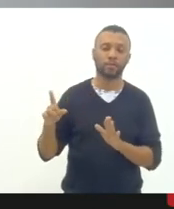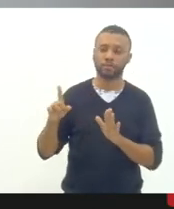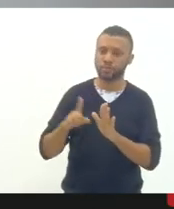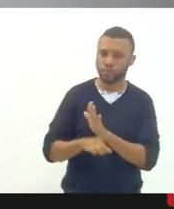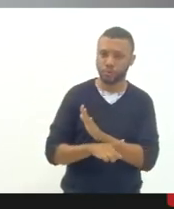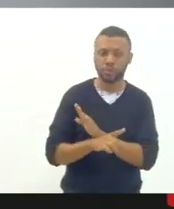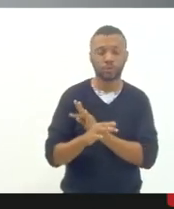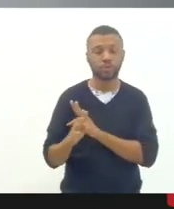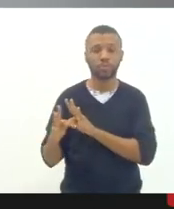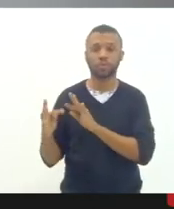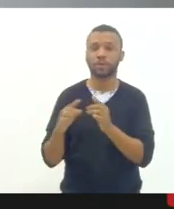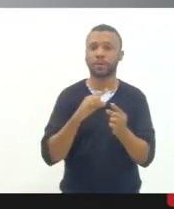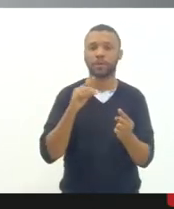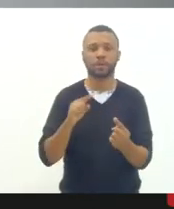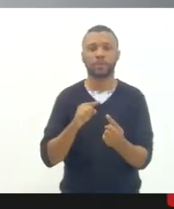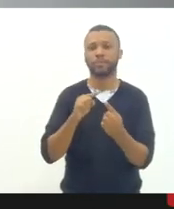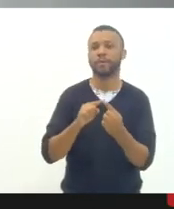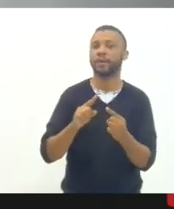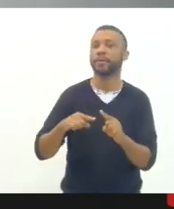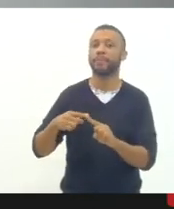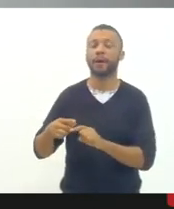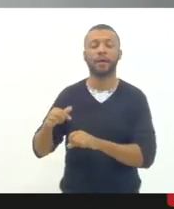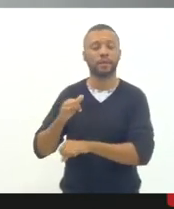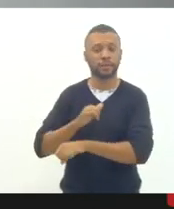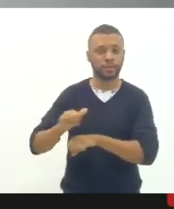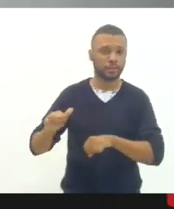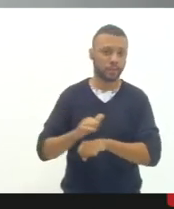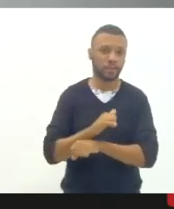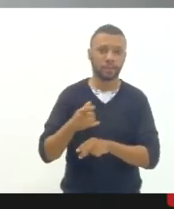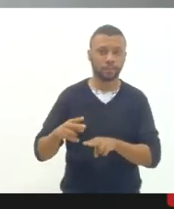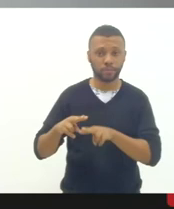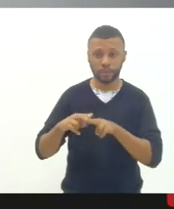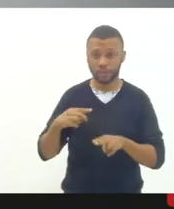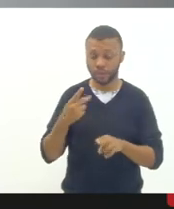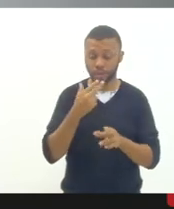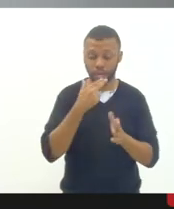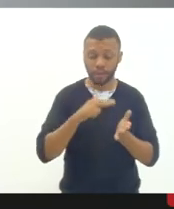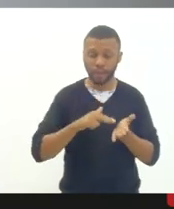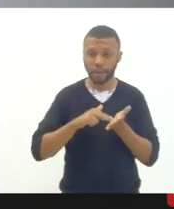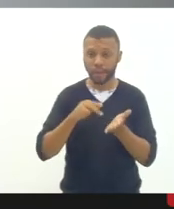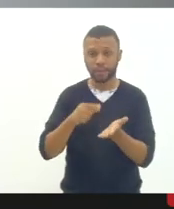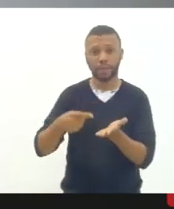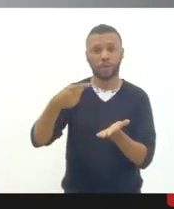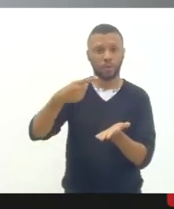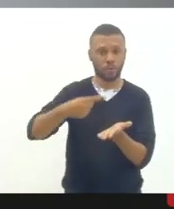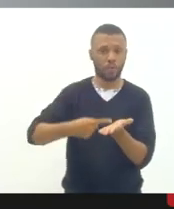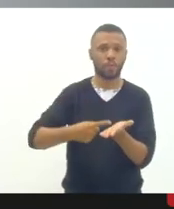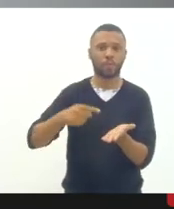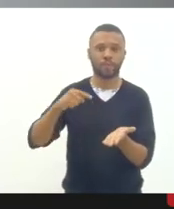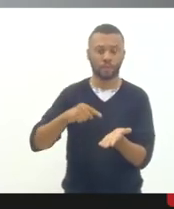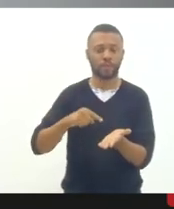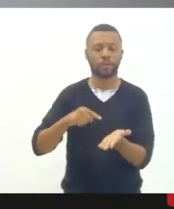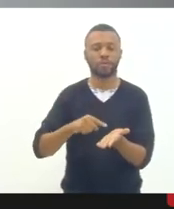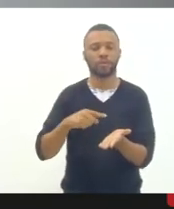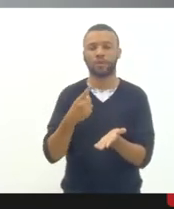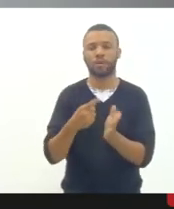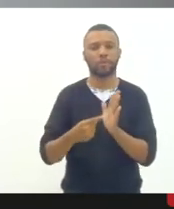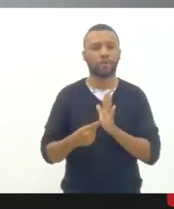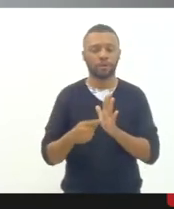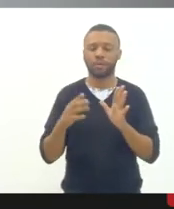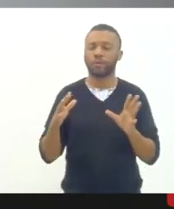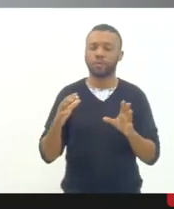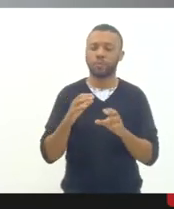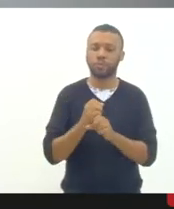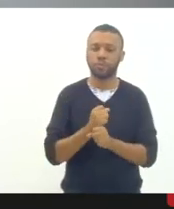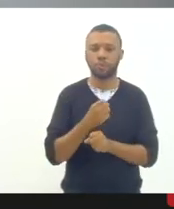as suas metas e estratégias e portanto na nossa carta compromisso trazemos 40